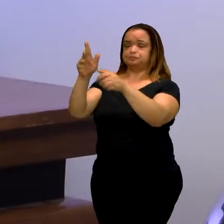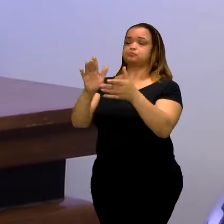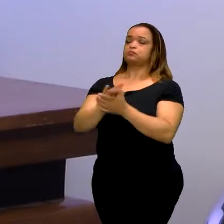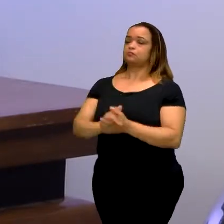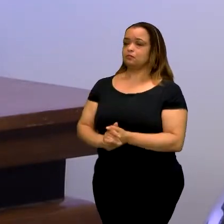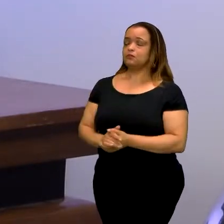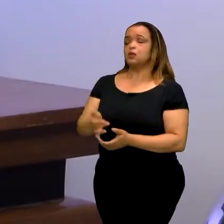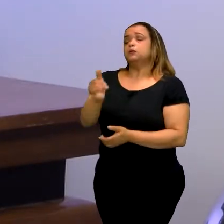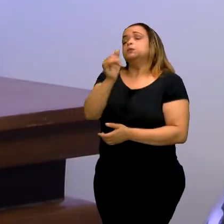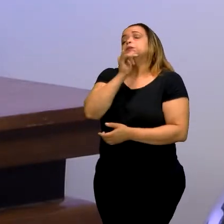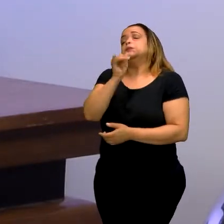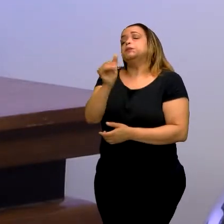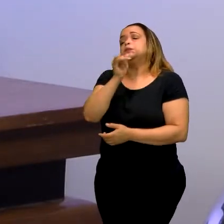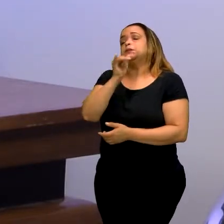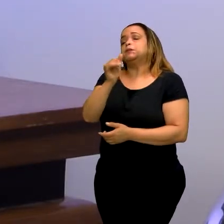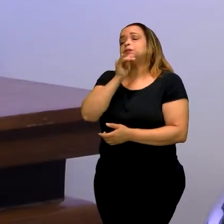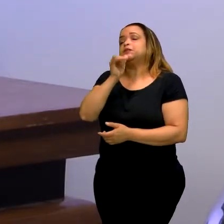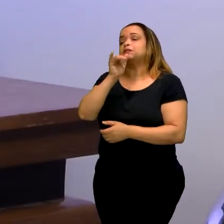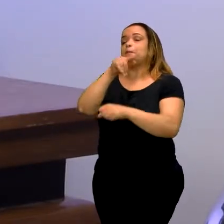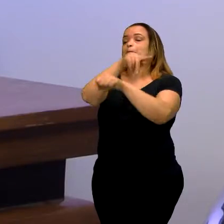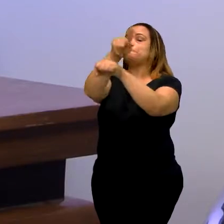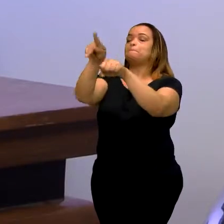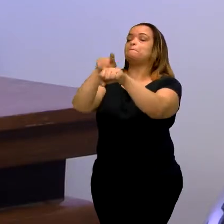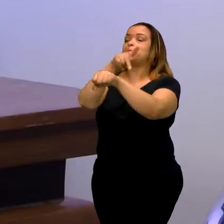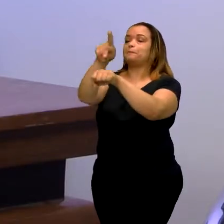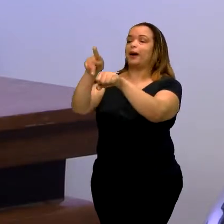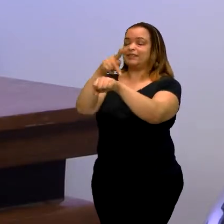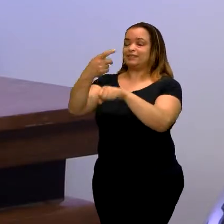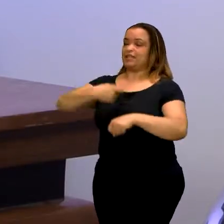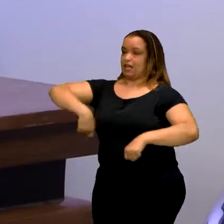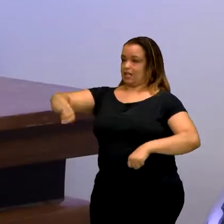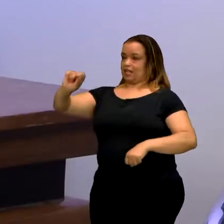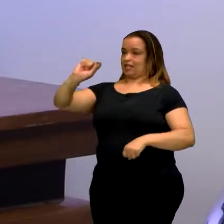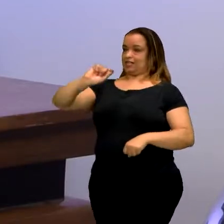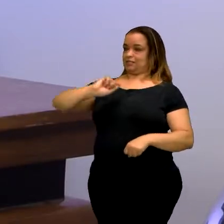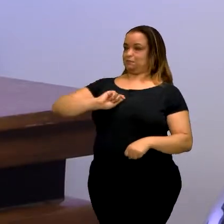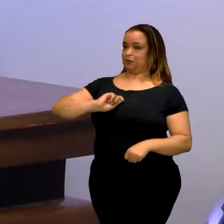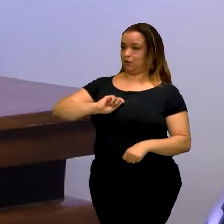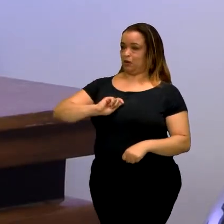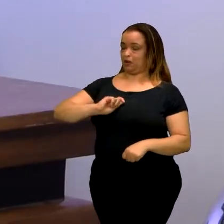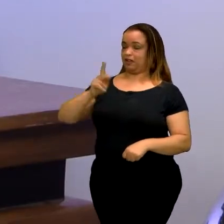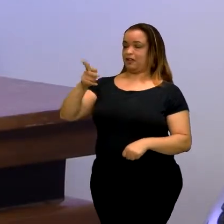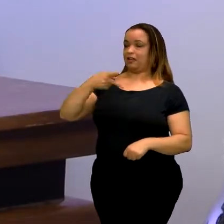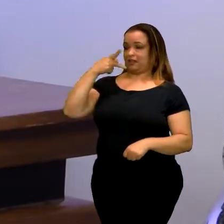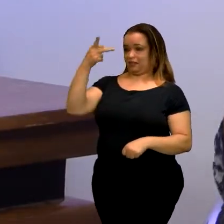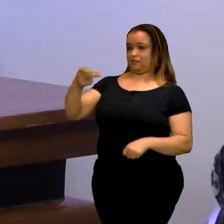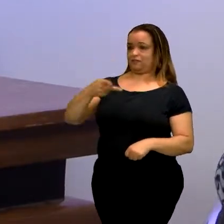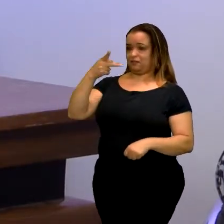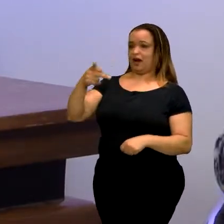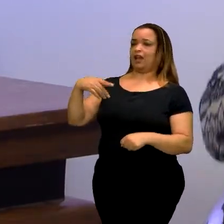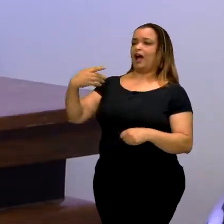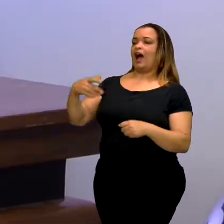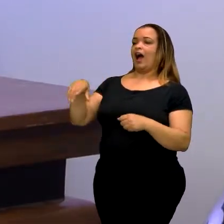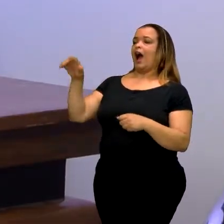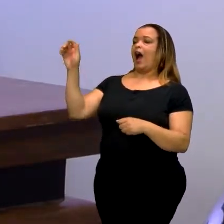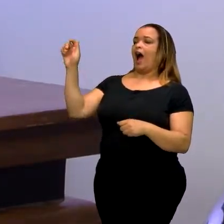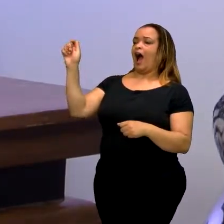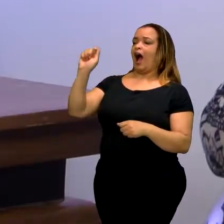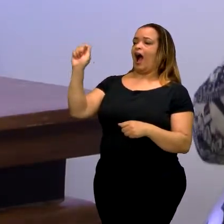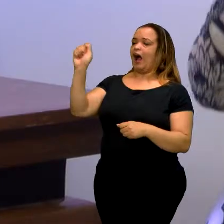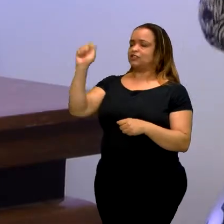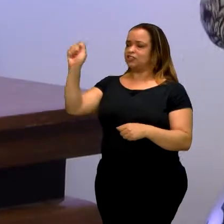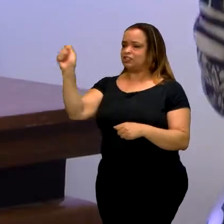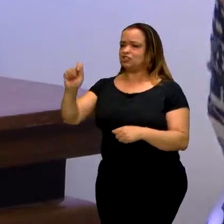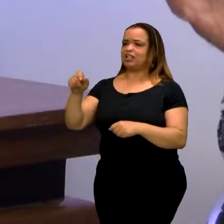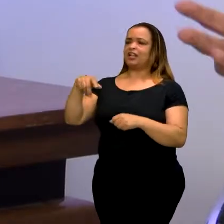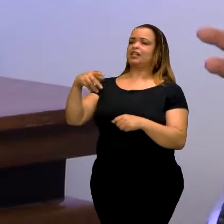Por exemplo, os países da língua espanhola, castelhano, Argentina, Paraguai, Uruguai,